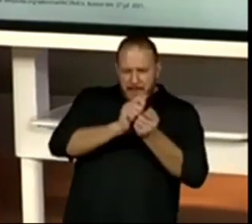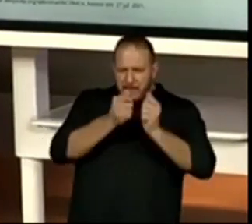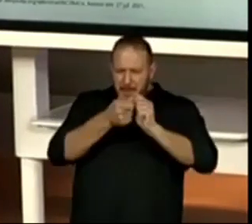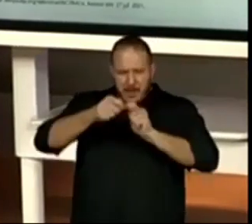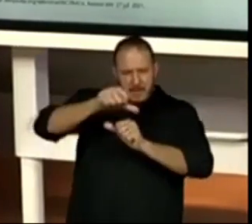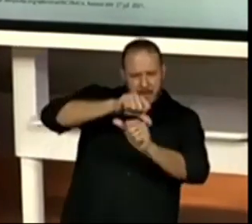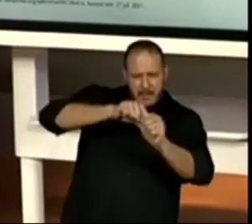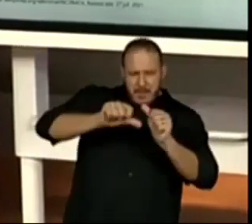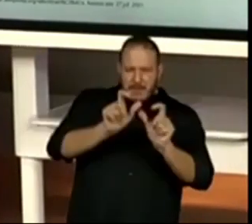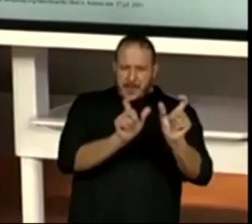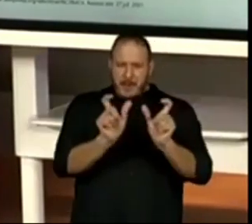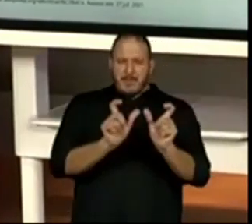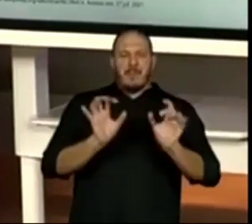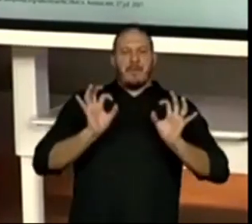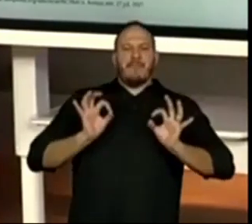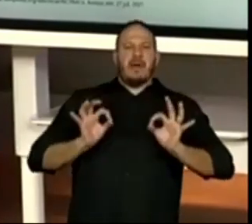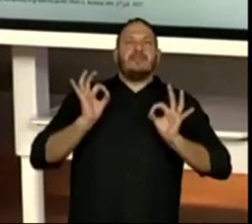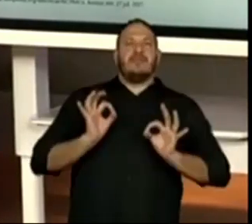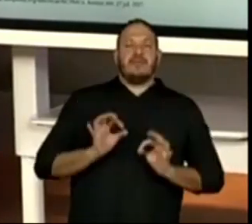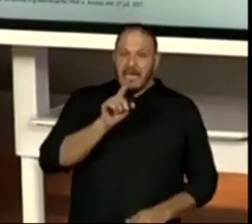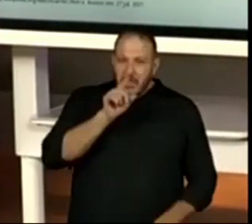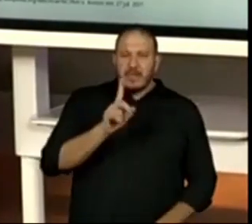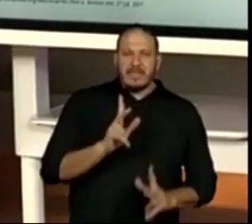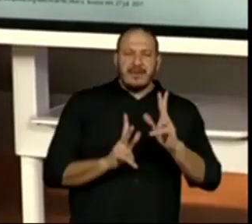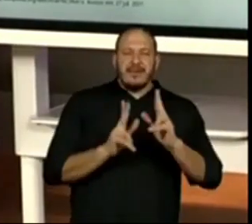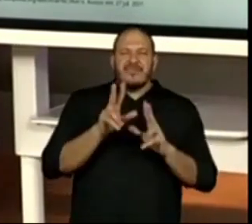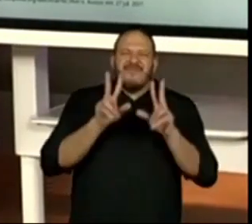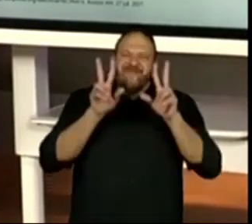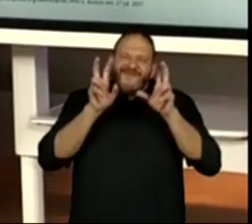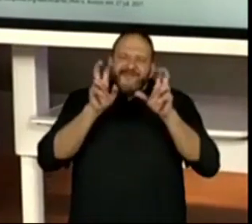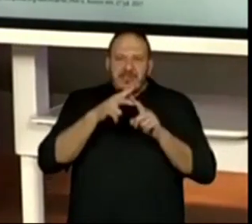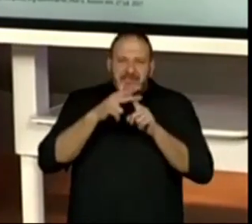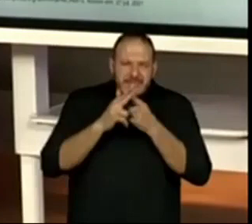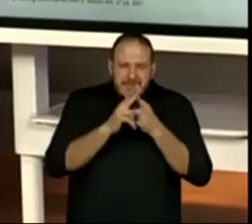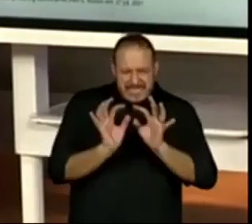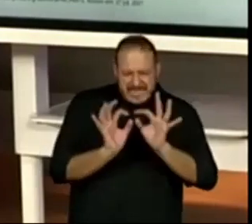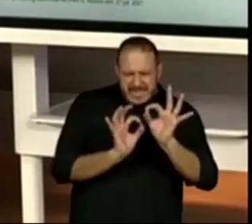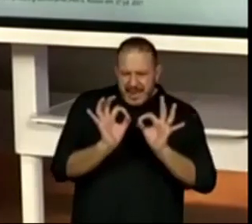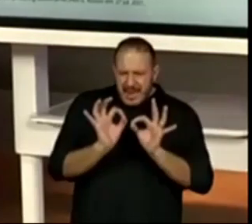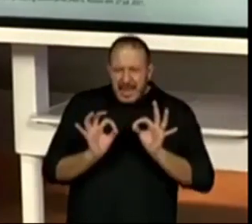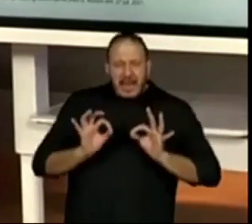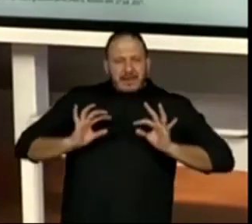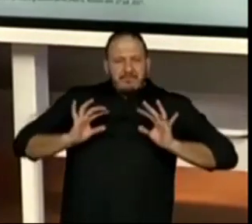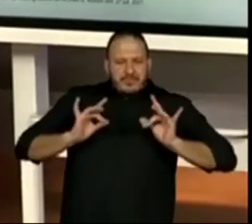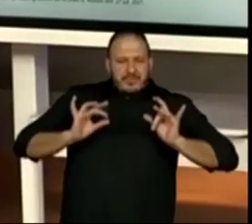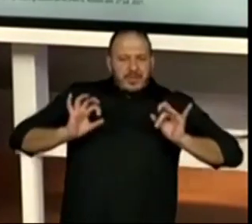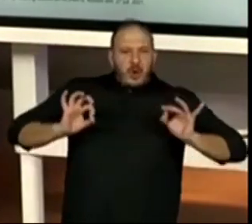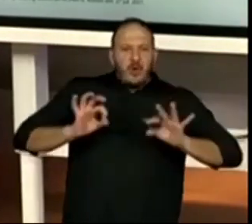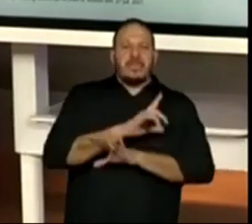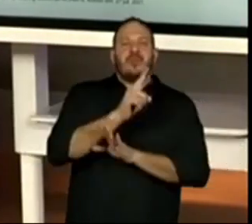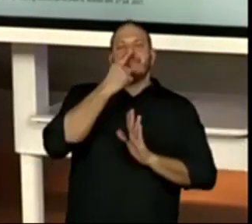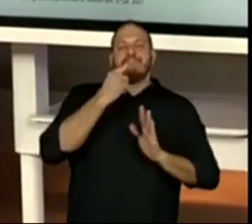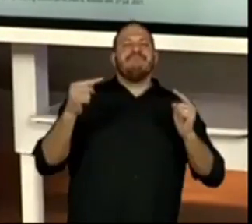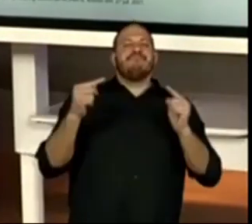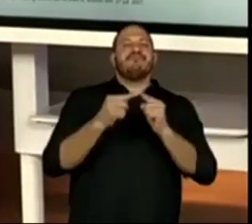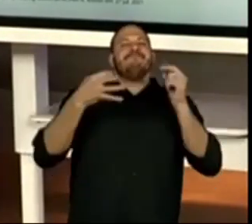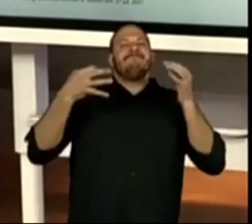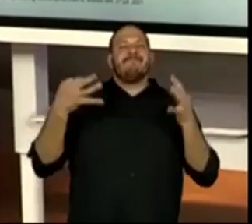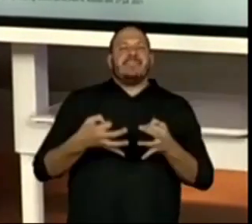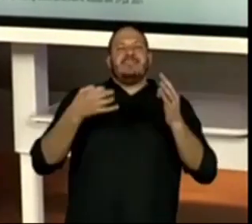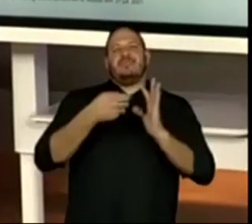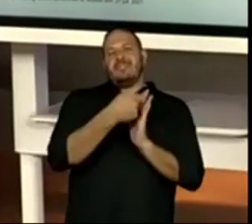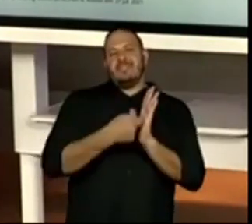arrumando aí, como disse a pro Natália, arrumando tudo o que nós conseguimos adequar para o texto ficar bem